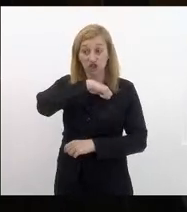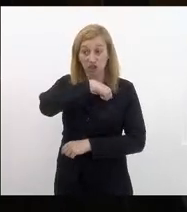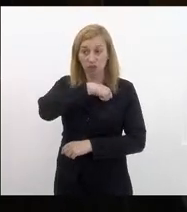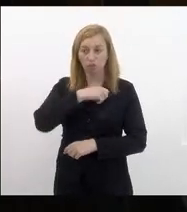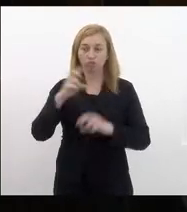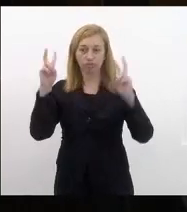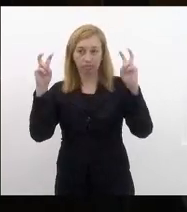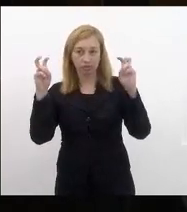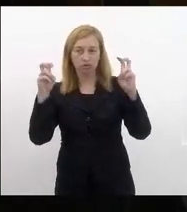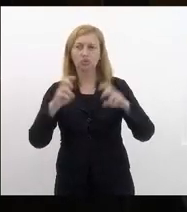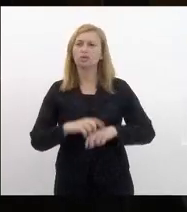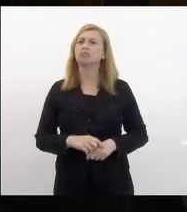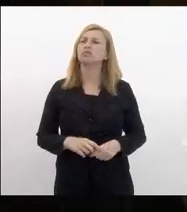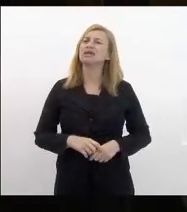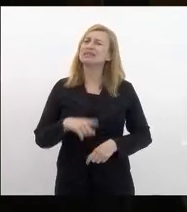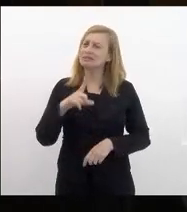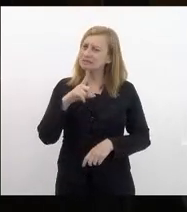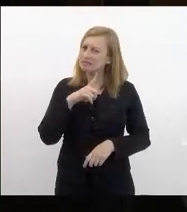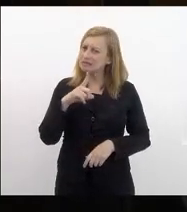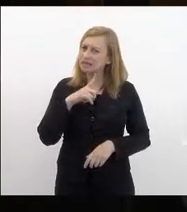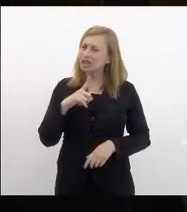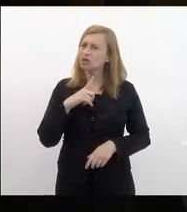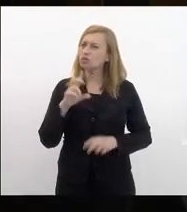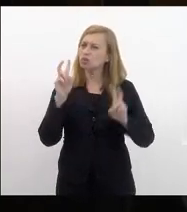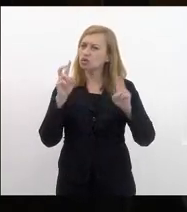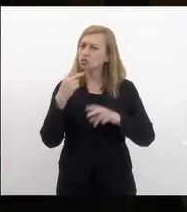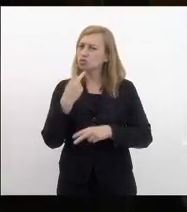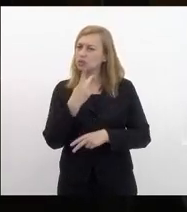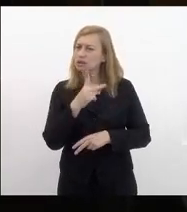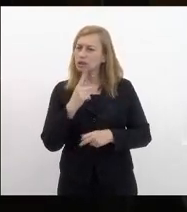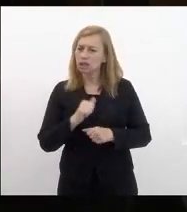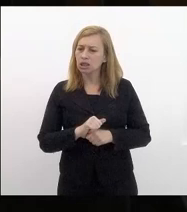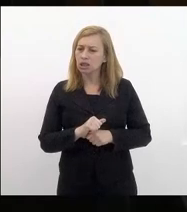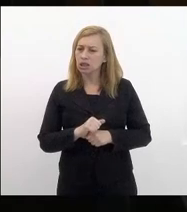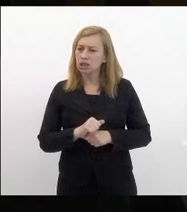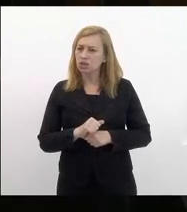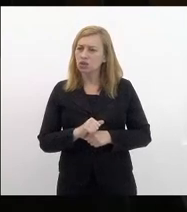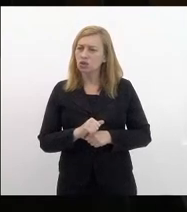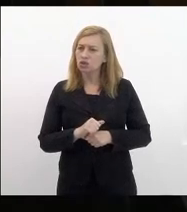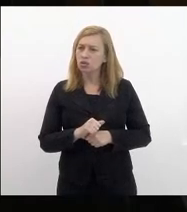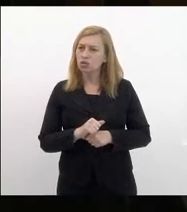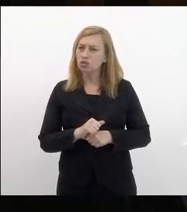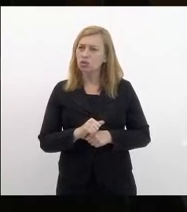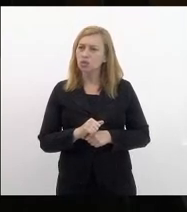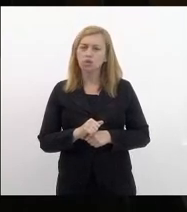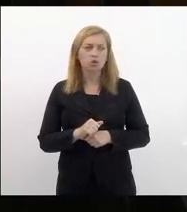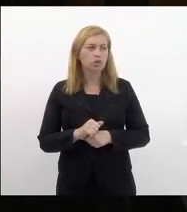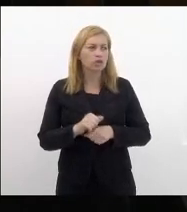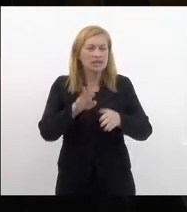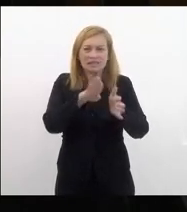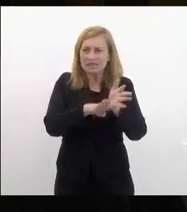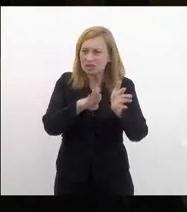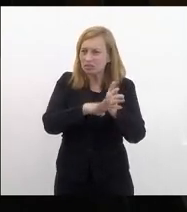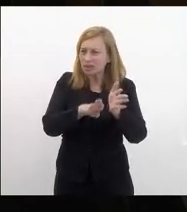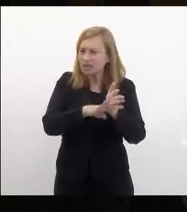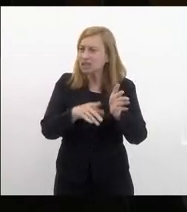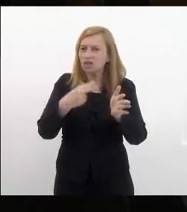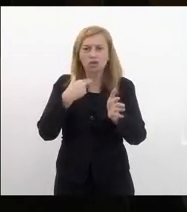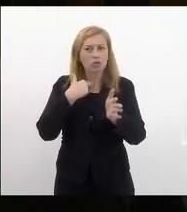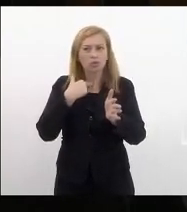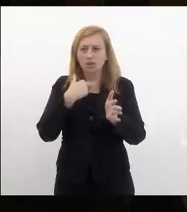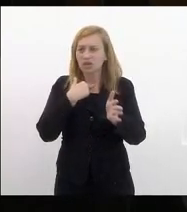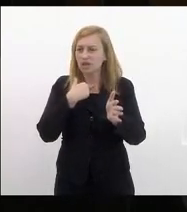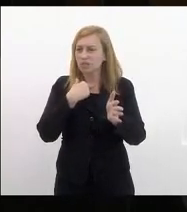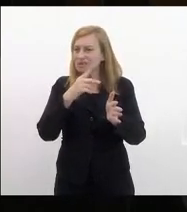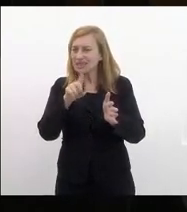né tem um dispositivo nele que diz que um dos uma das despesas que a gente não pode abrir mão em hipótese